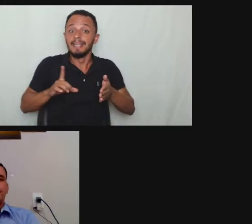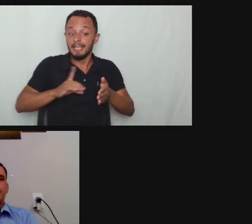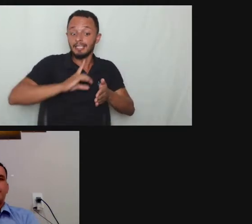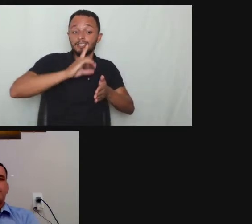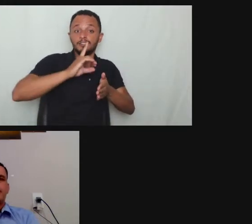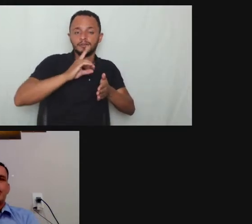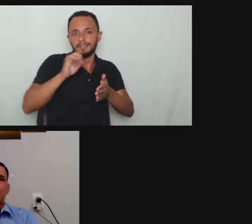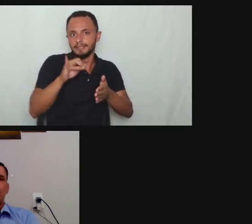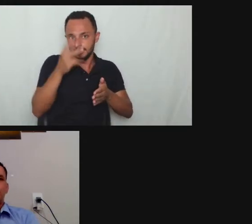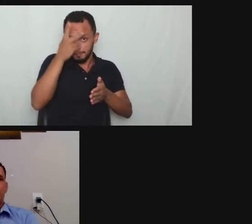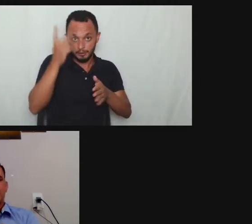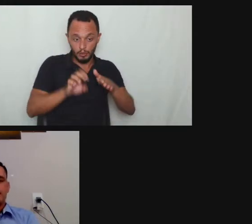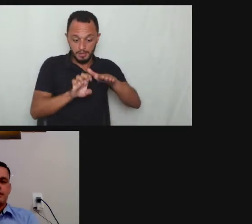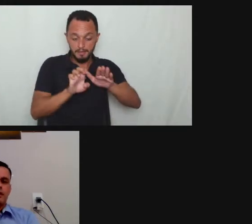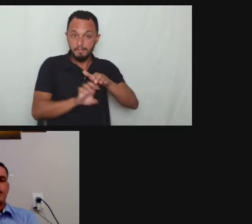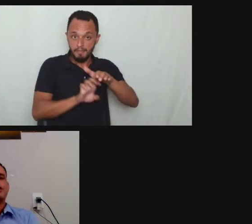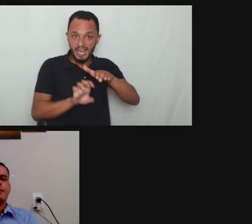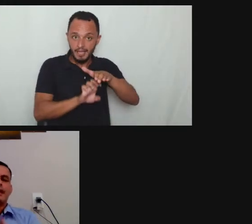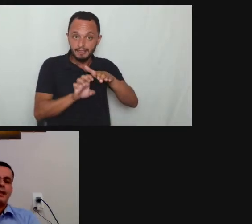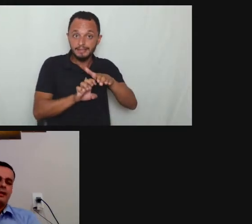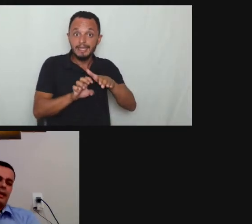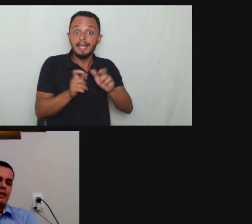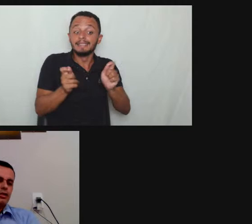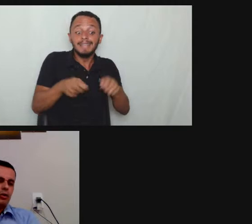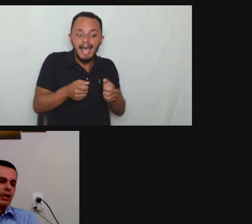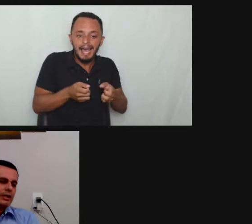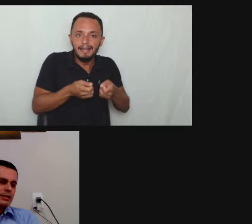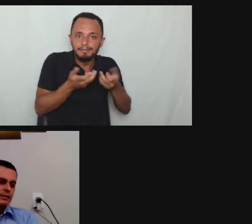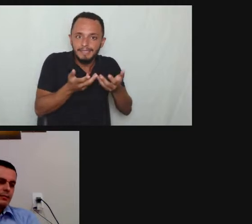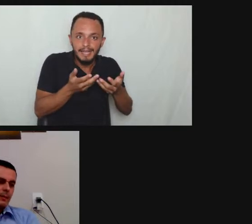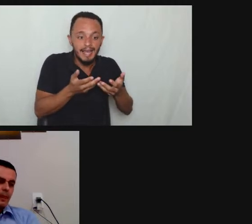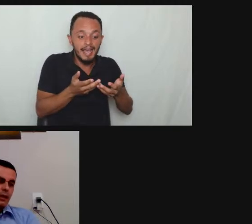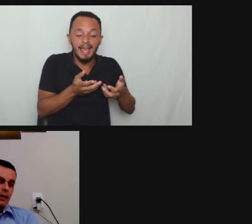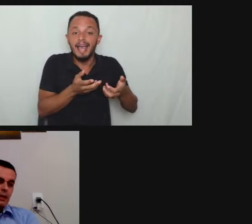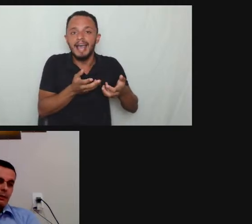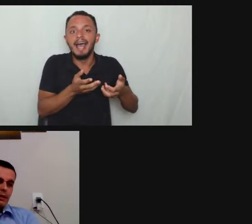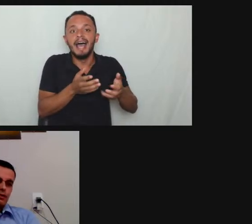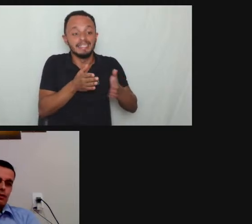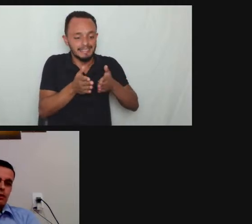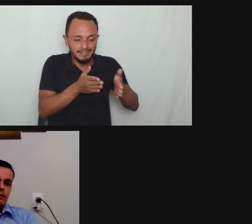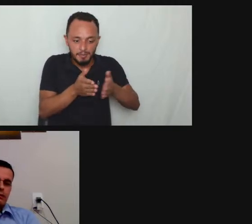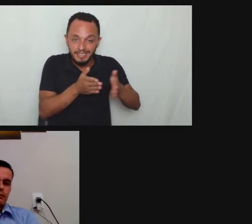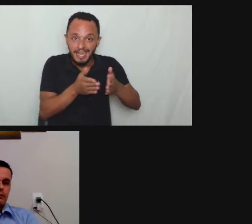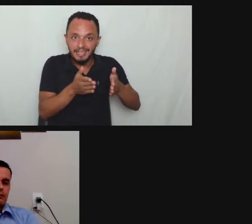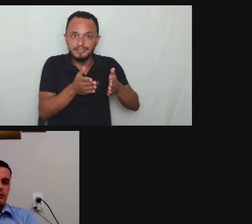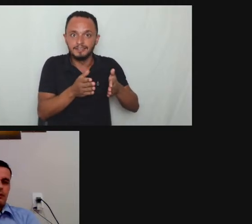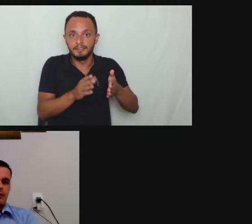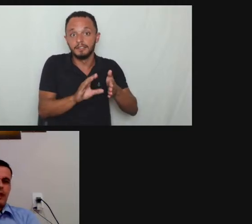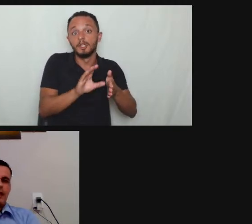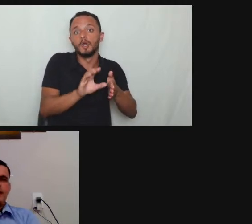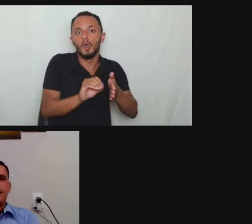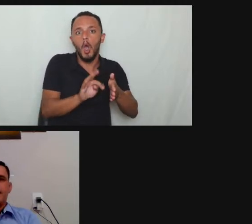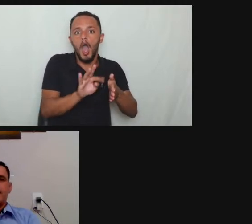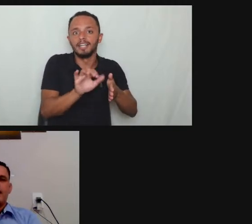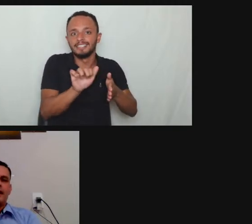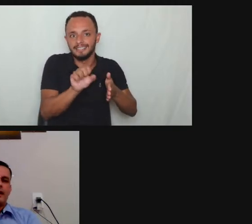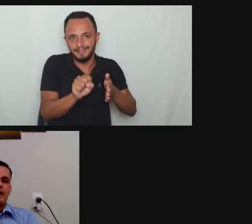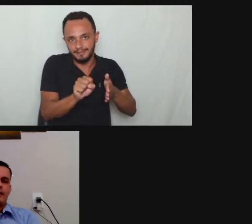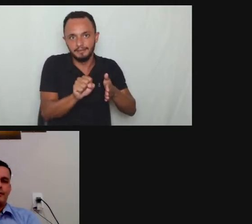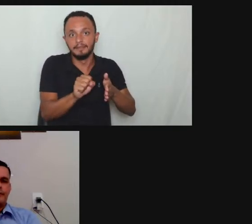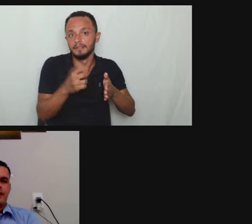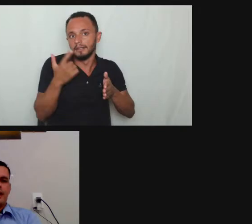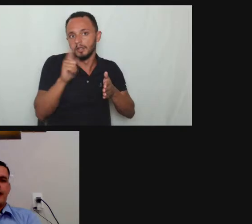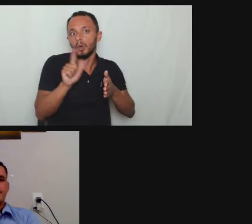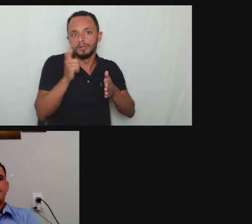exemplo de acordo com a gente chamar a lei de de votos a pessoa tem a